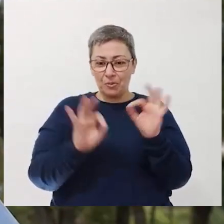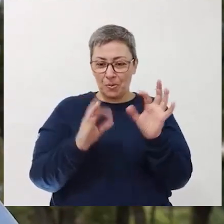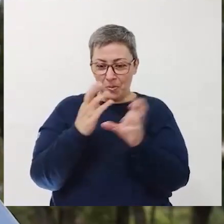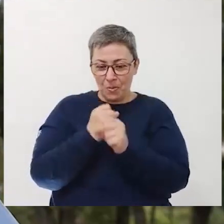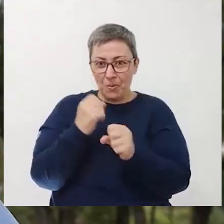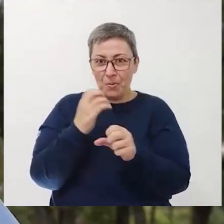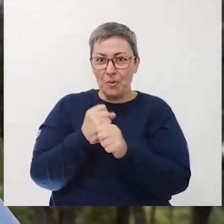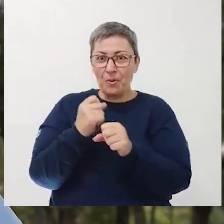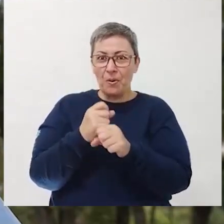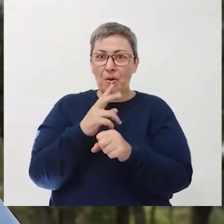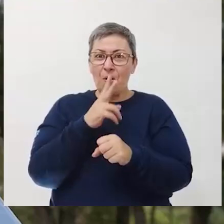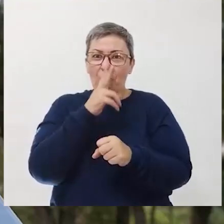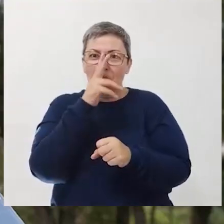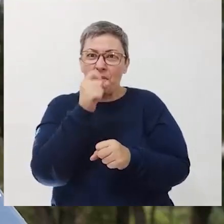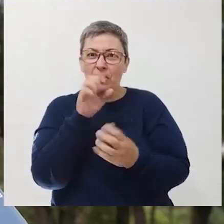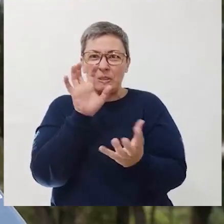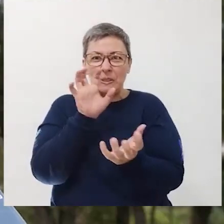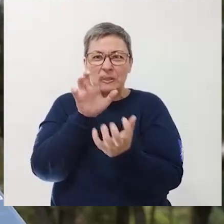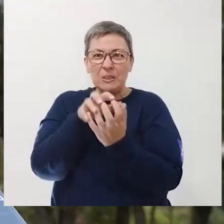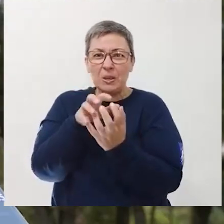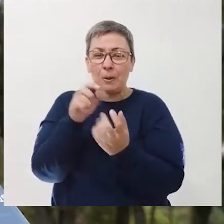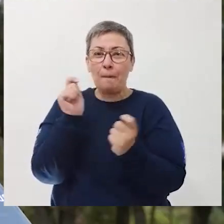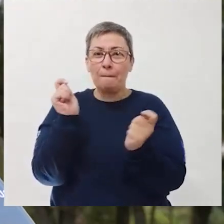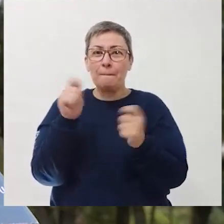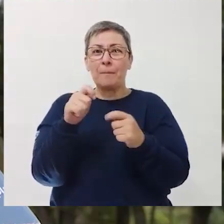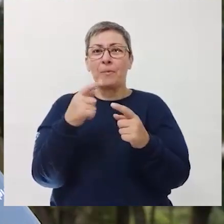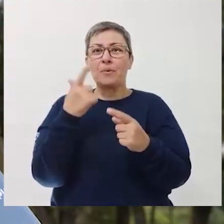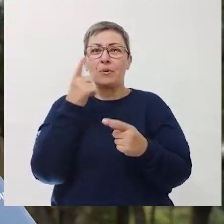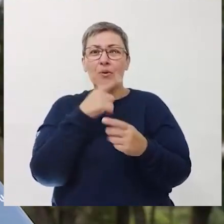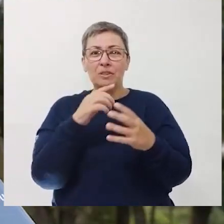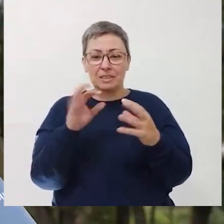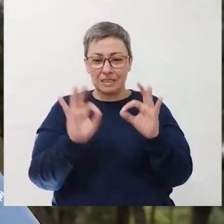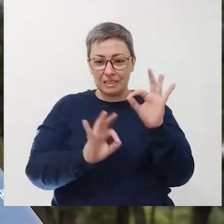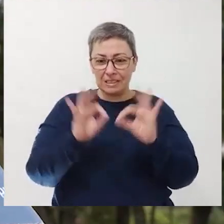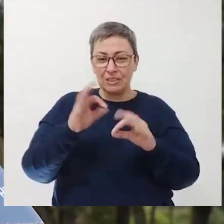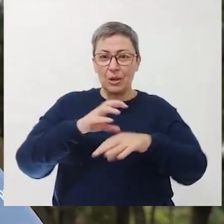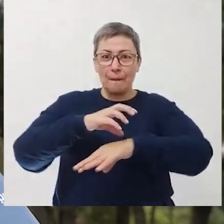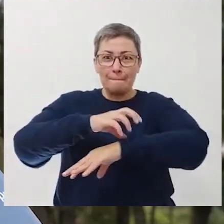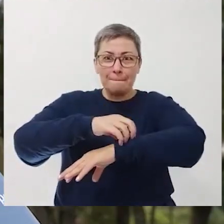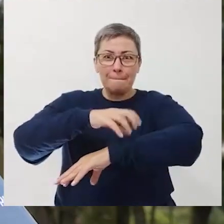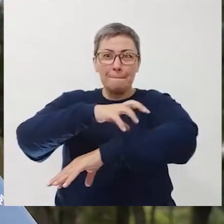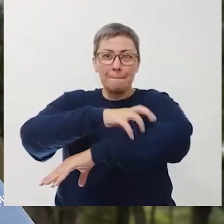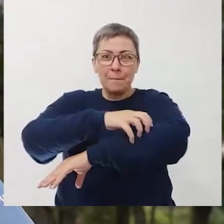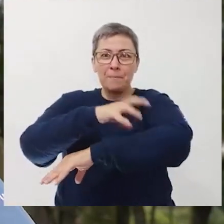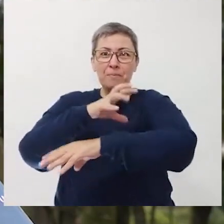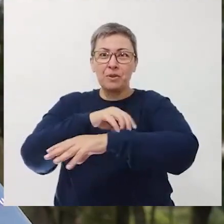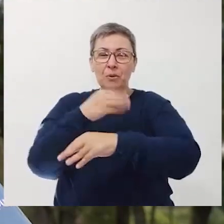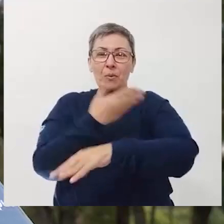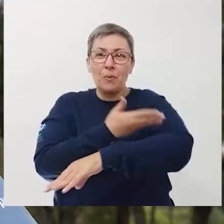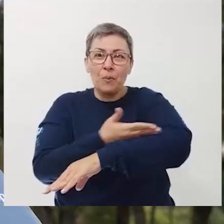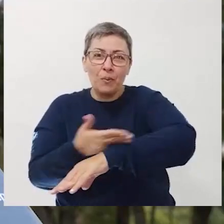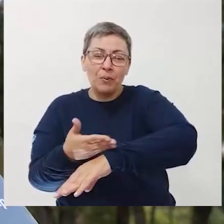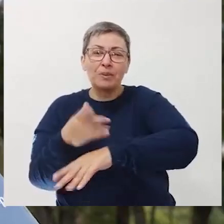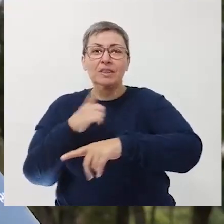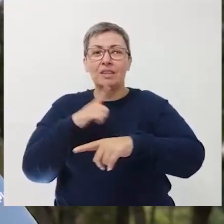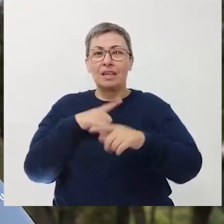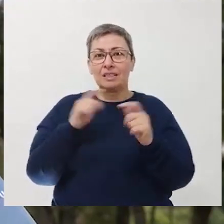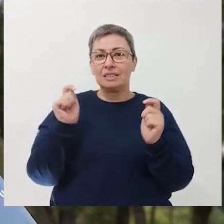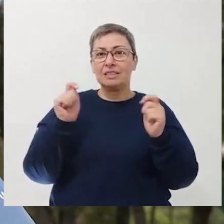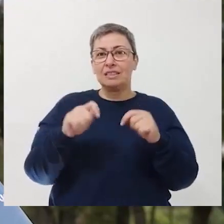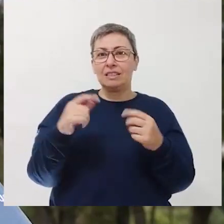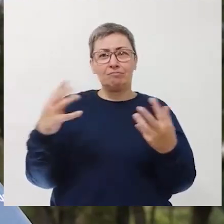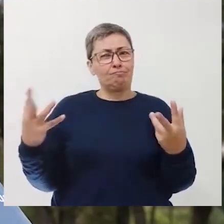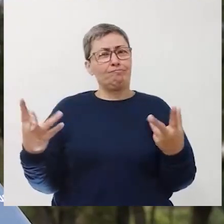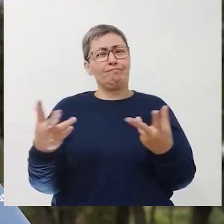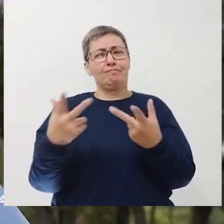Desde os cálculos de força de mordida desse animal, permitindo que a gente consiga reconstruir a musculatura dele, o hábito dele, então ele